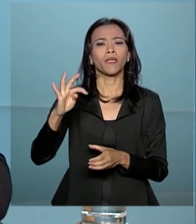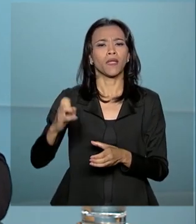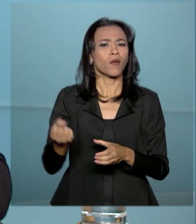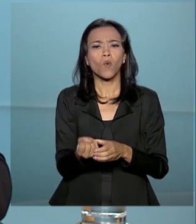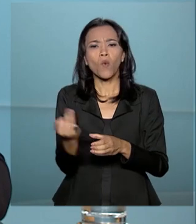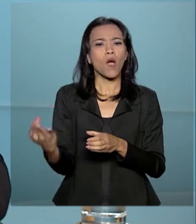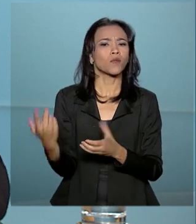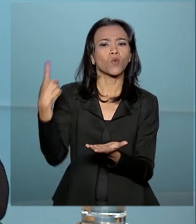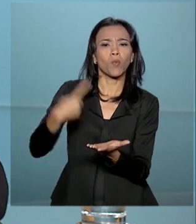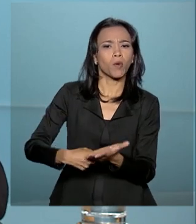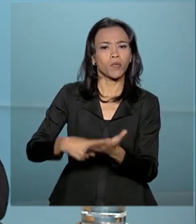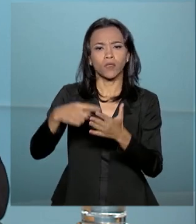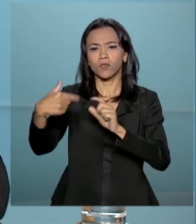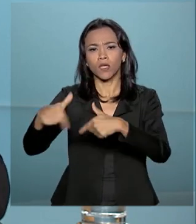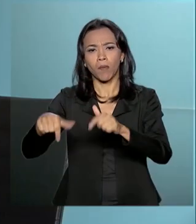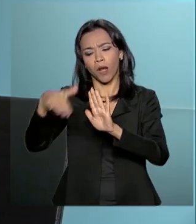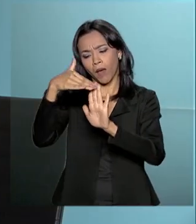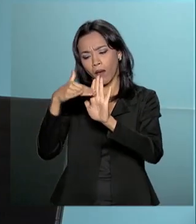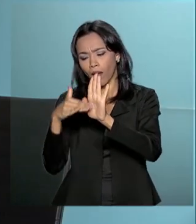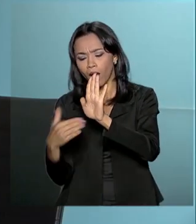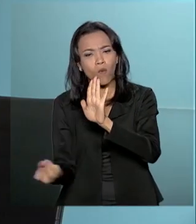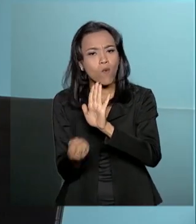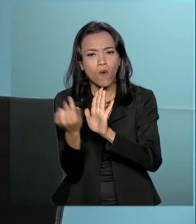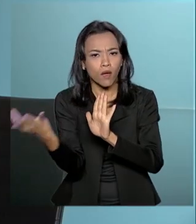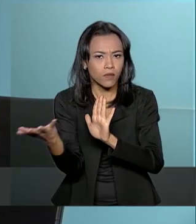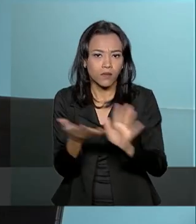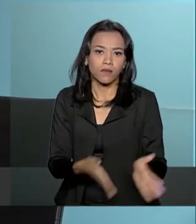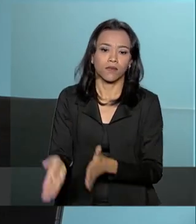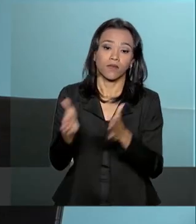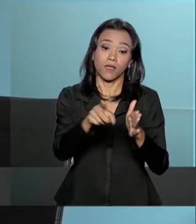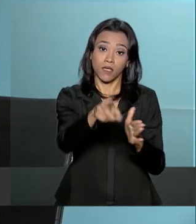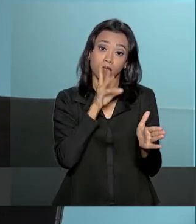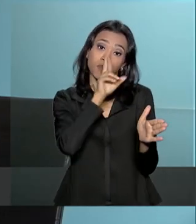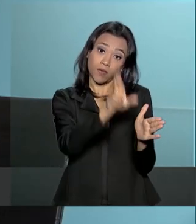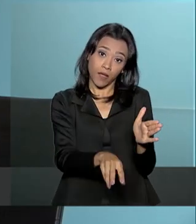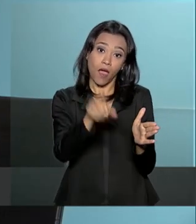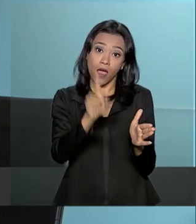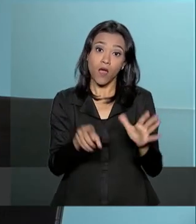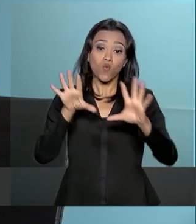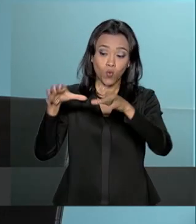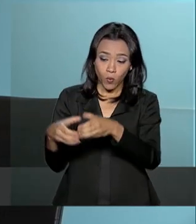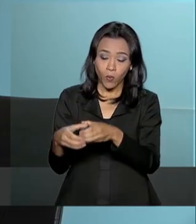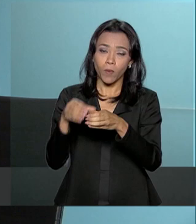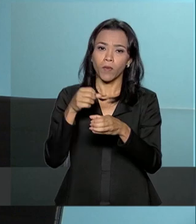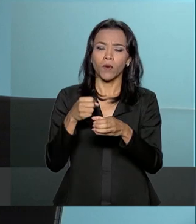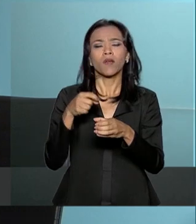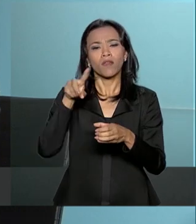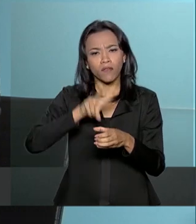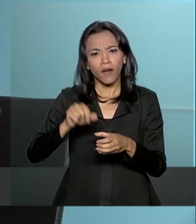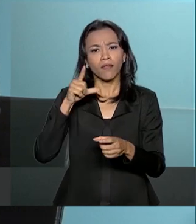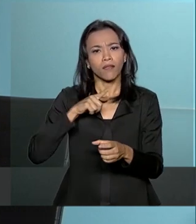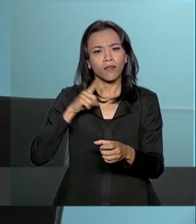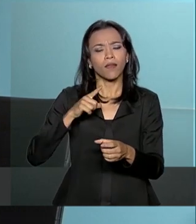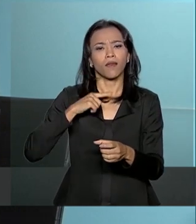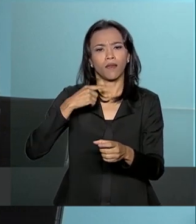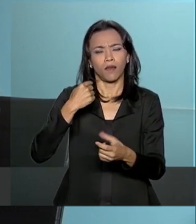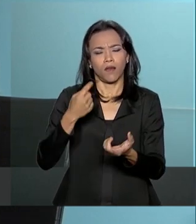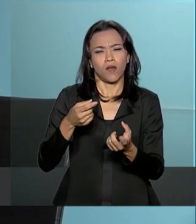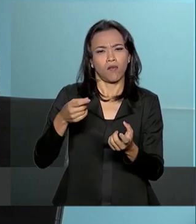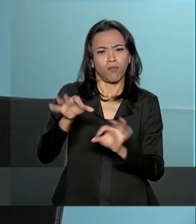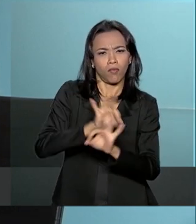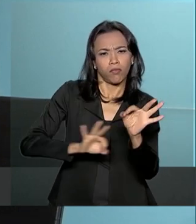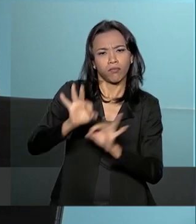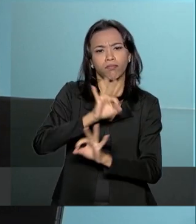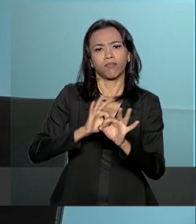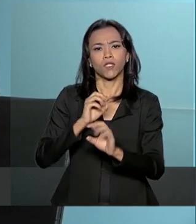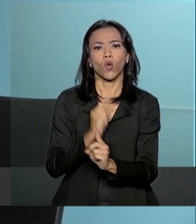ações desse comitê? Bem, o comitê, ele é um comitê que vai se reunir de tempo em tempo. Justamente com o estudo desses problemas, nós vamos